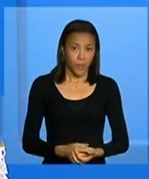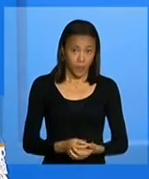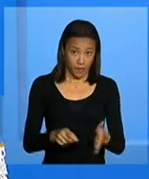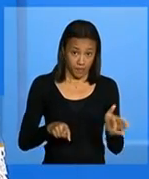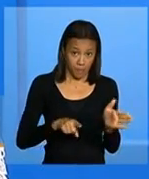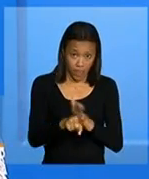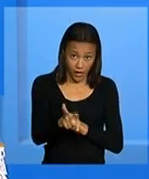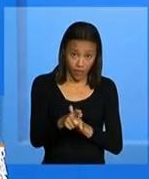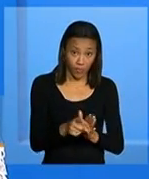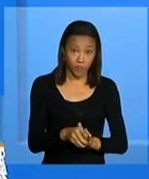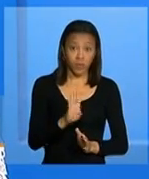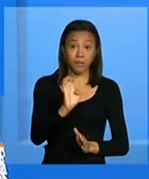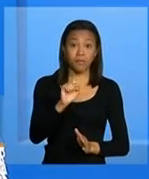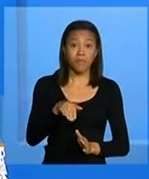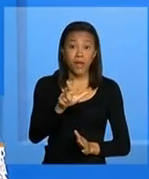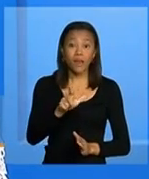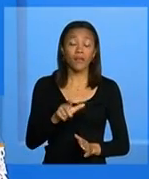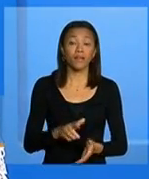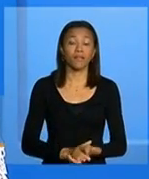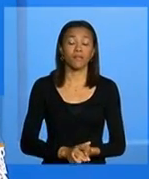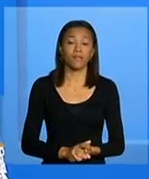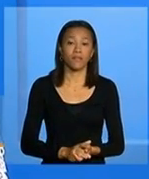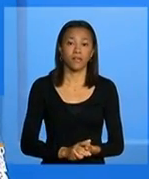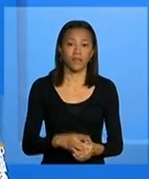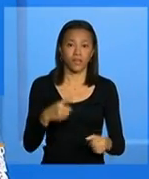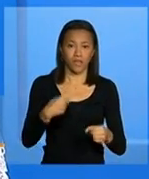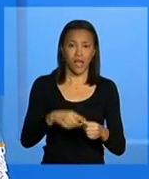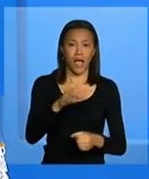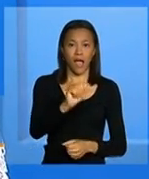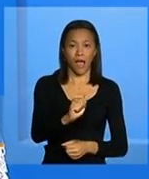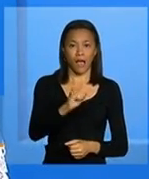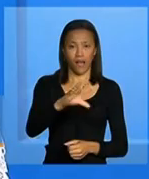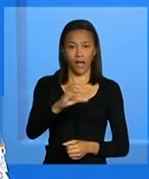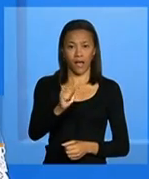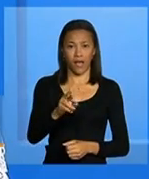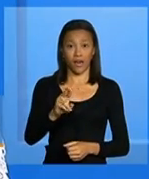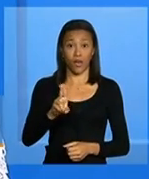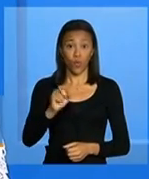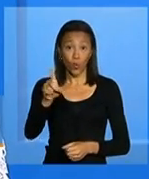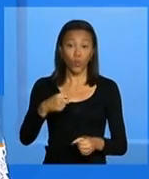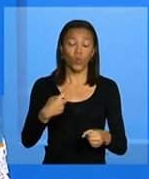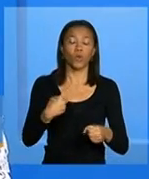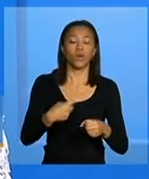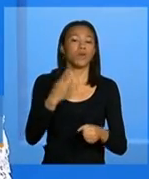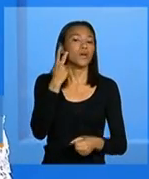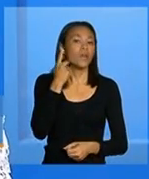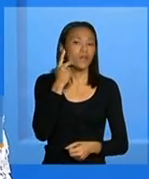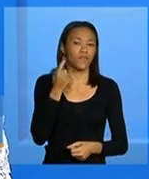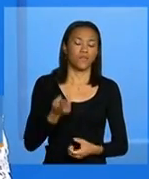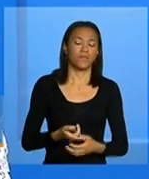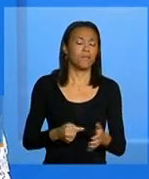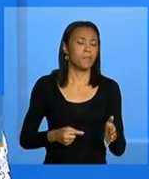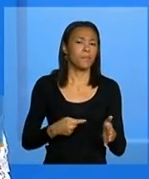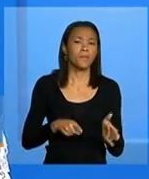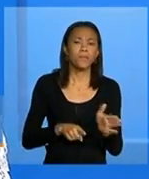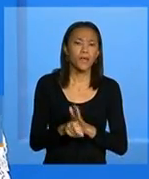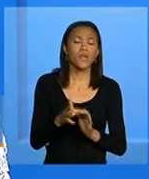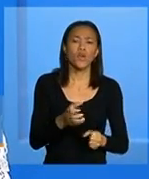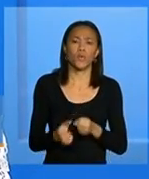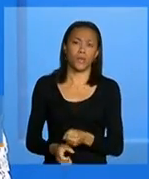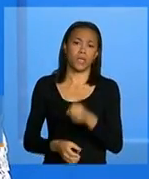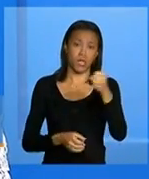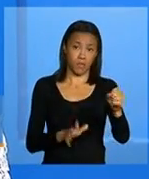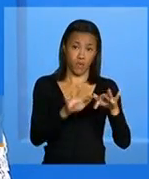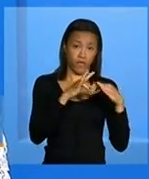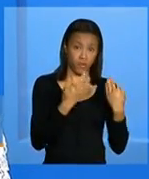Fernandes de Santana do Acaraú no Ceará ela pergunta assim olha encaminhei uma família para o